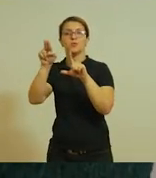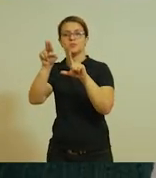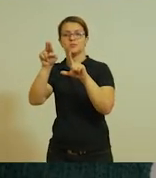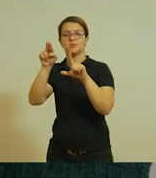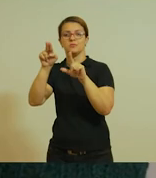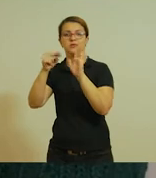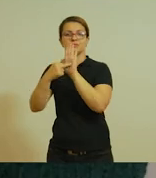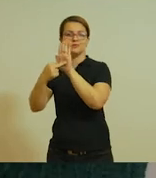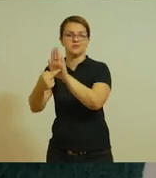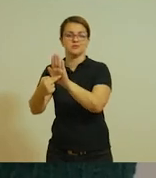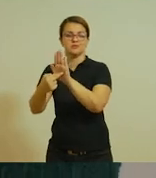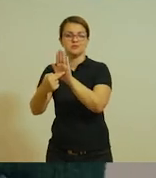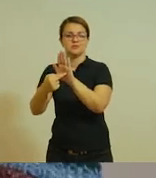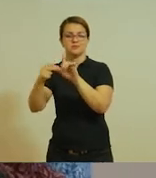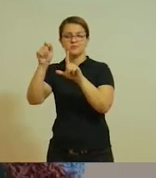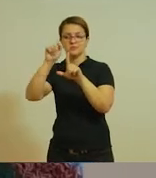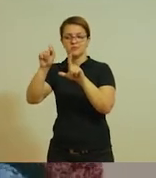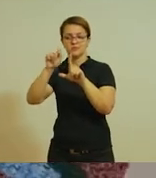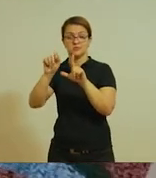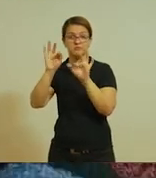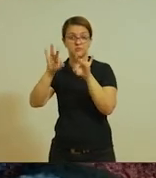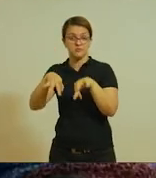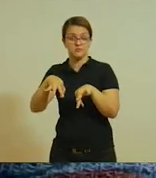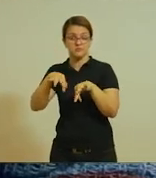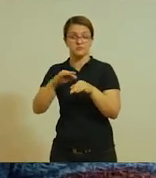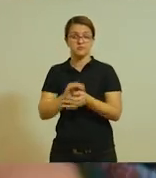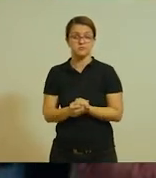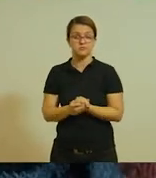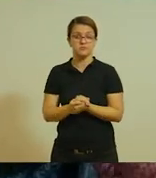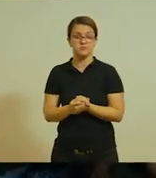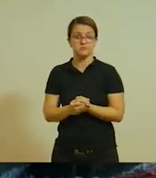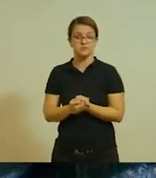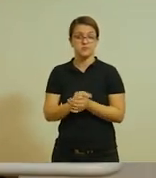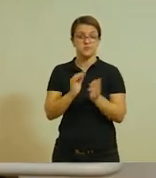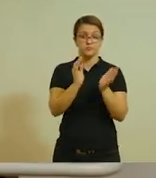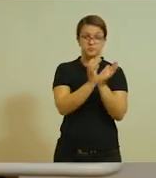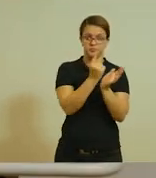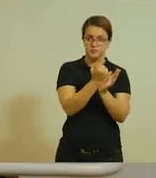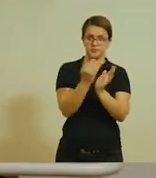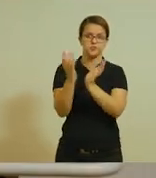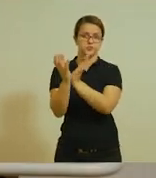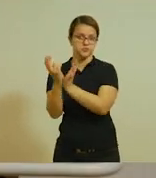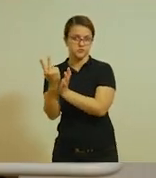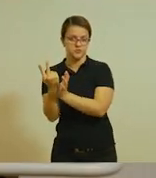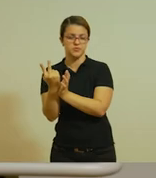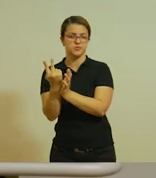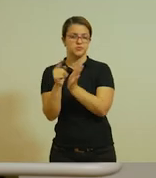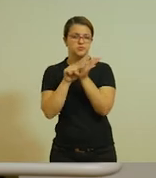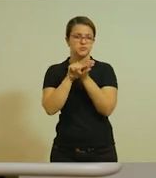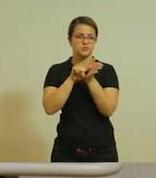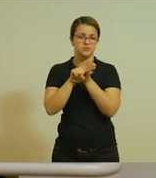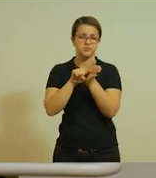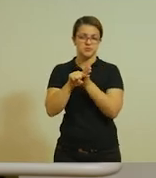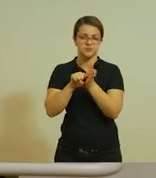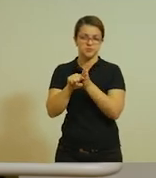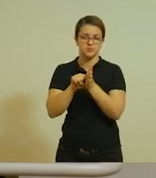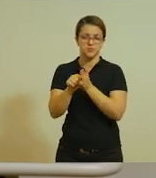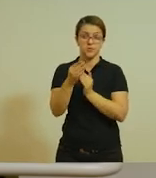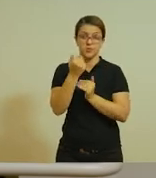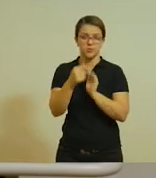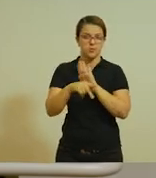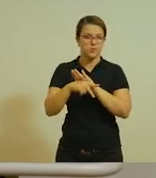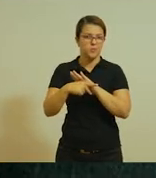aqui representados. E, para finalizar, os dois termos irão pesquisar sobre